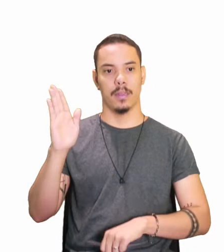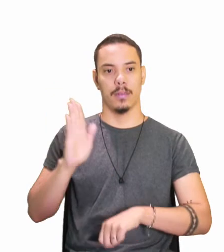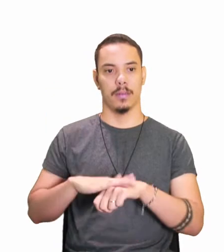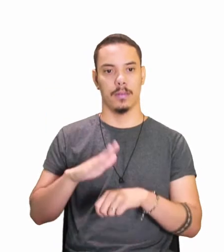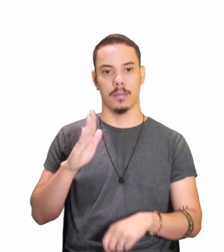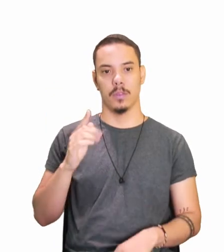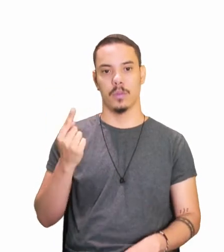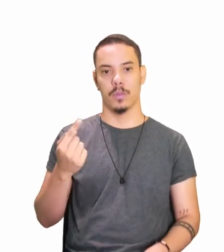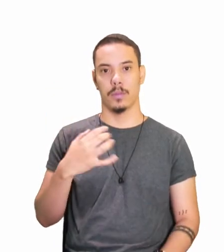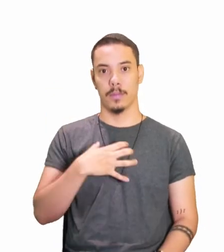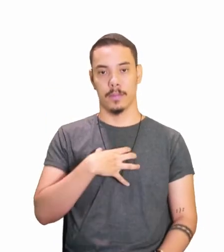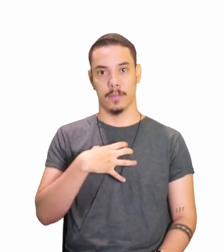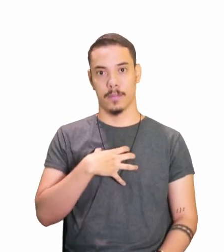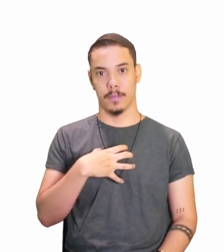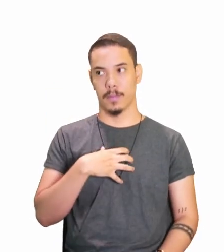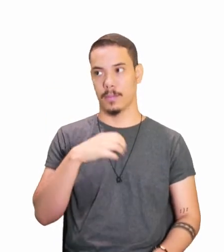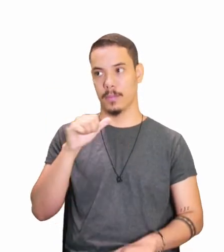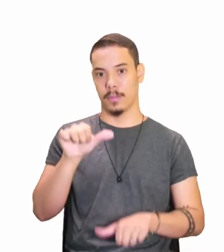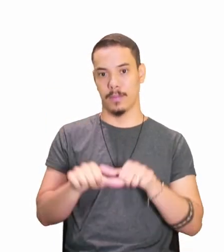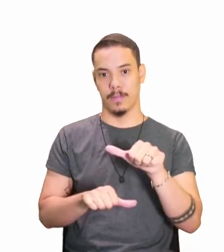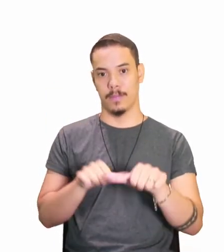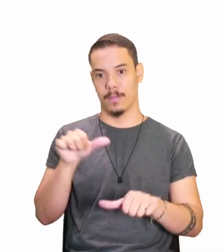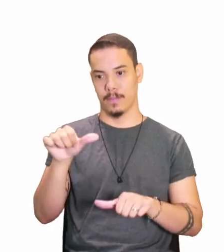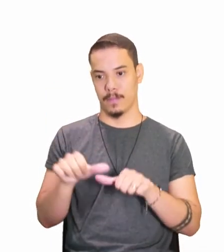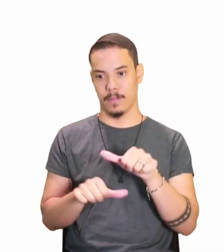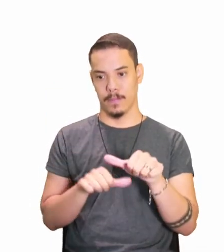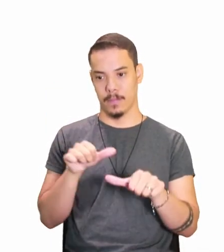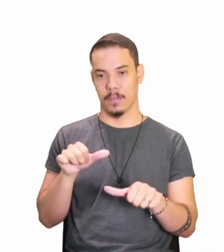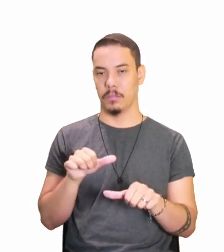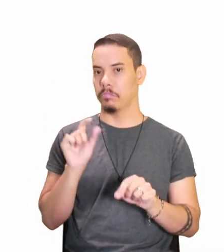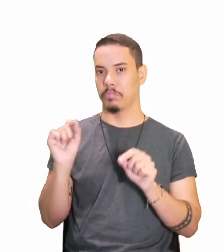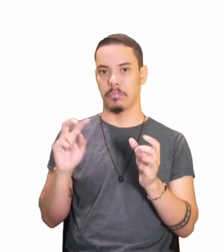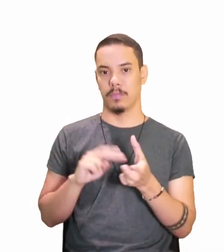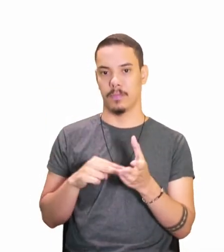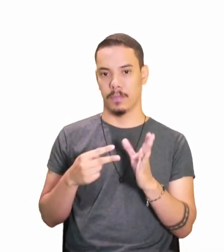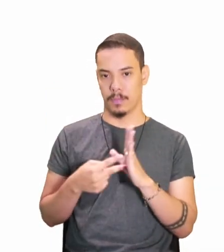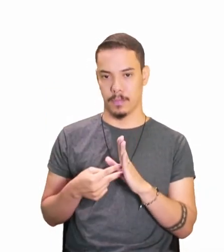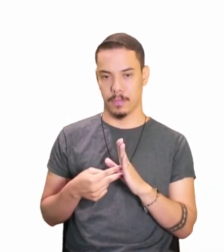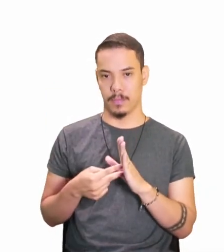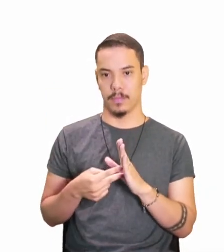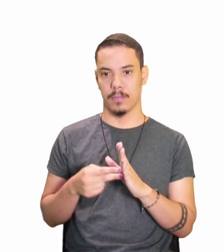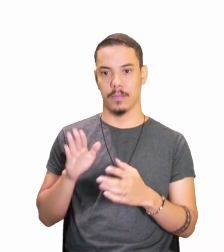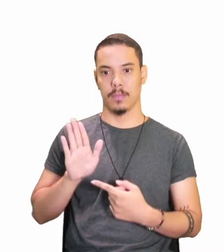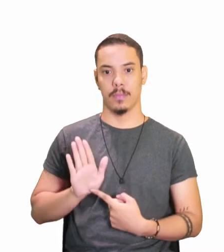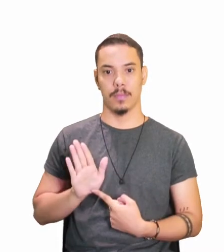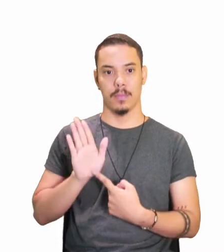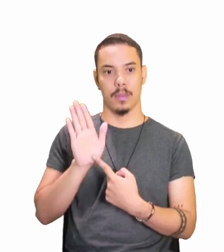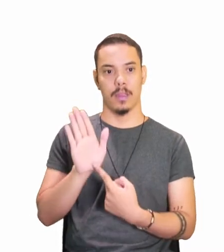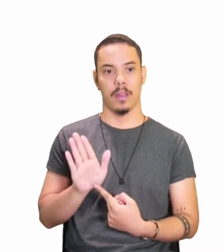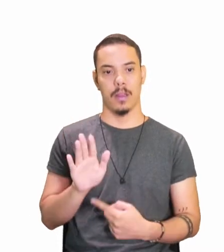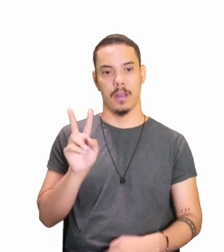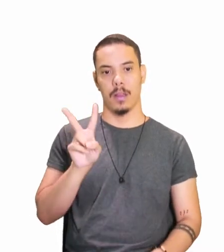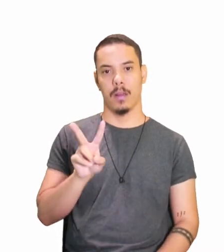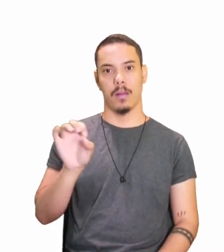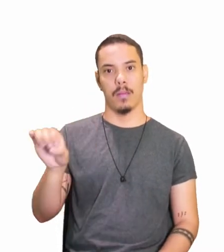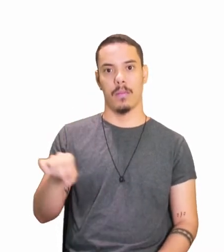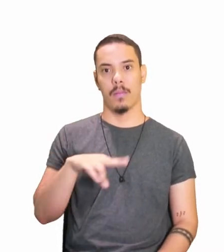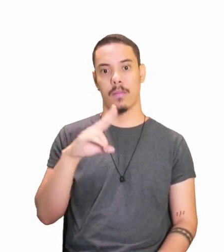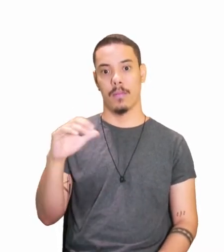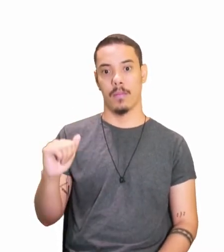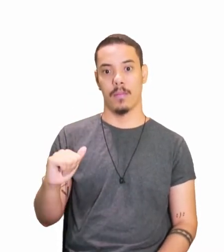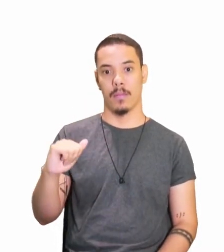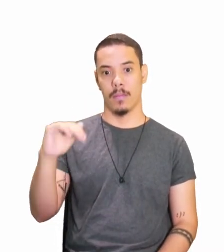mais de uma forma de conjugação, o que que isso quer dizer? Que apresento duas ou mais